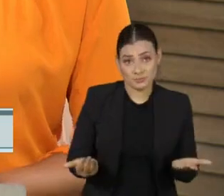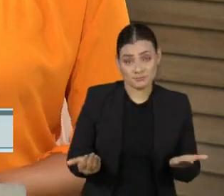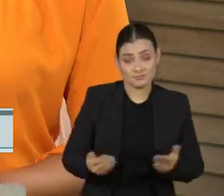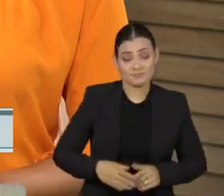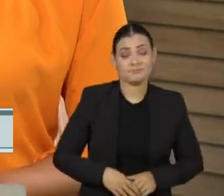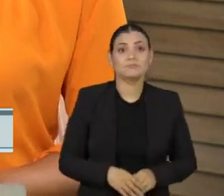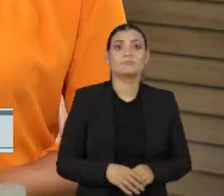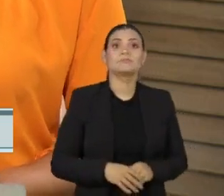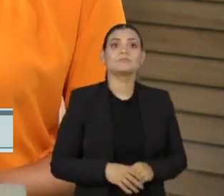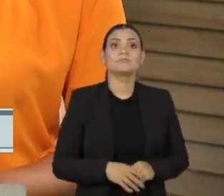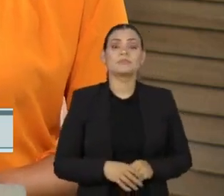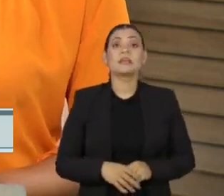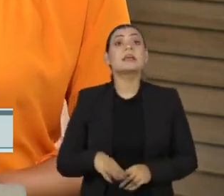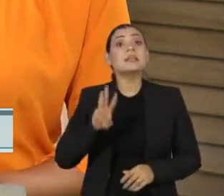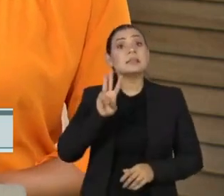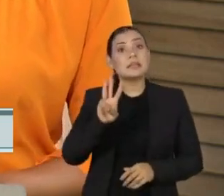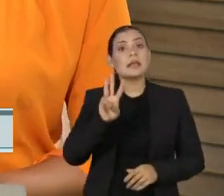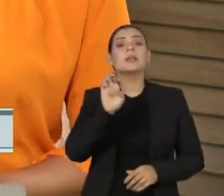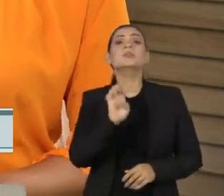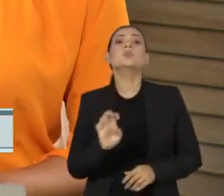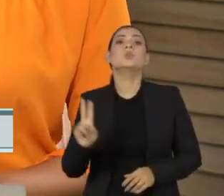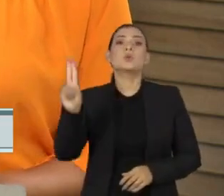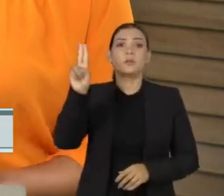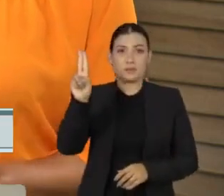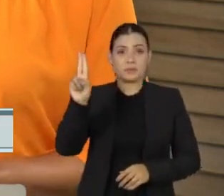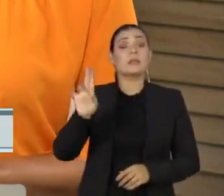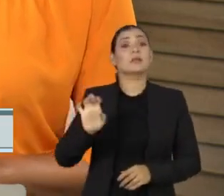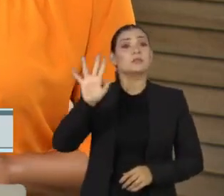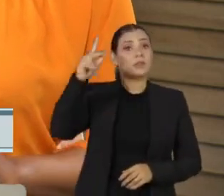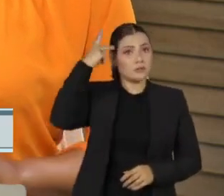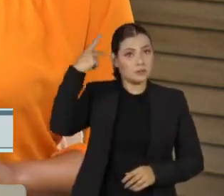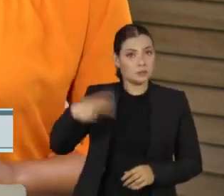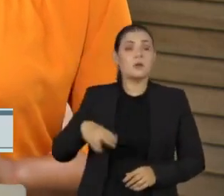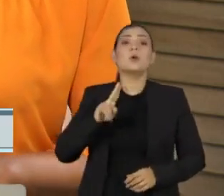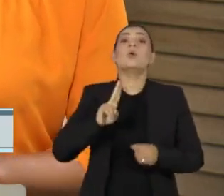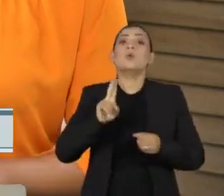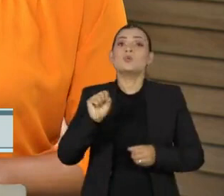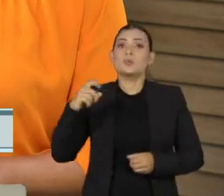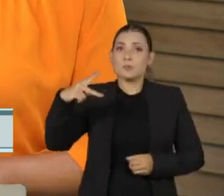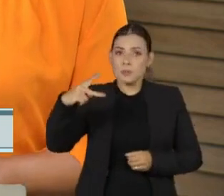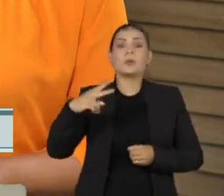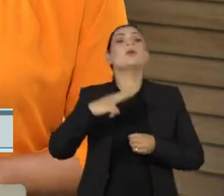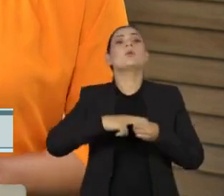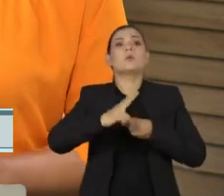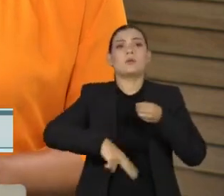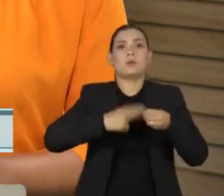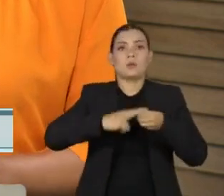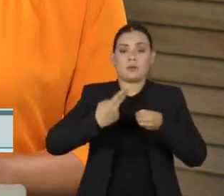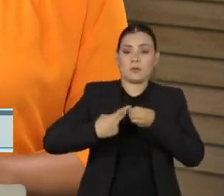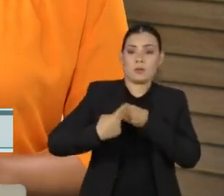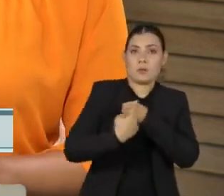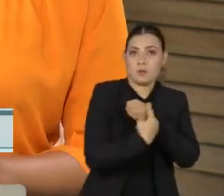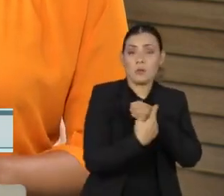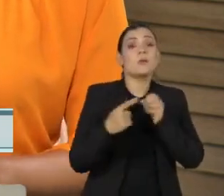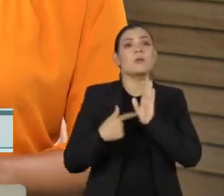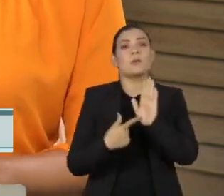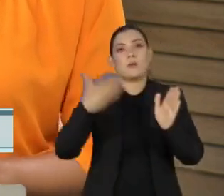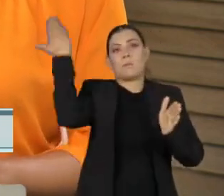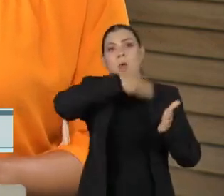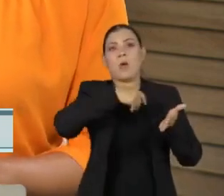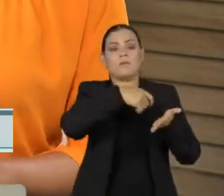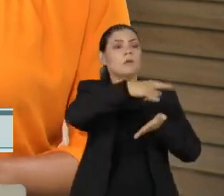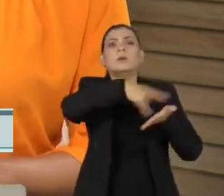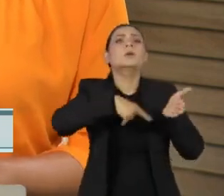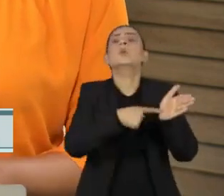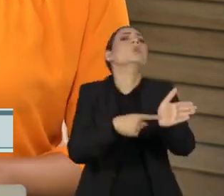As três universidades estaduais de São Paulo, USP, Unicamp e Unesp, exigem comprovante de vacina contra a